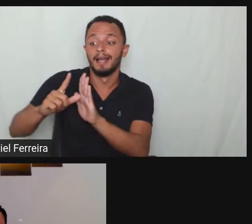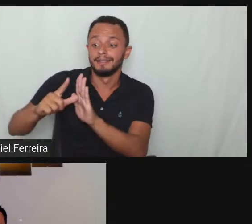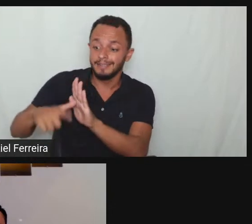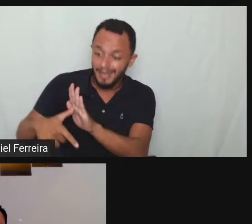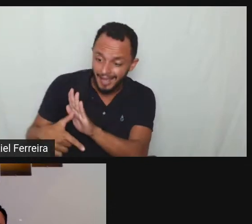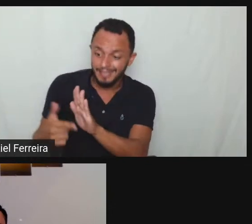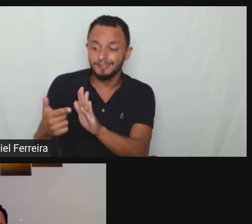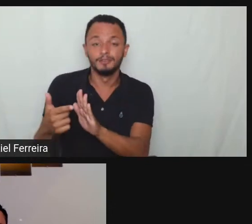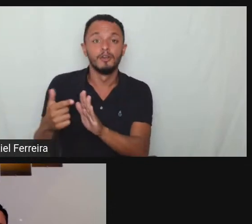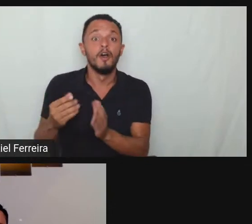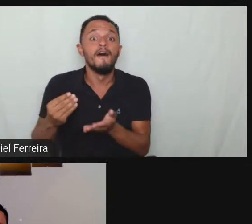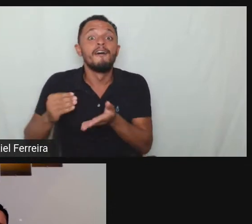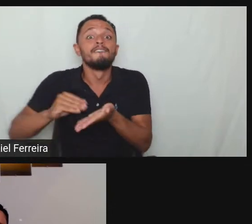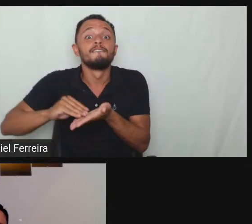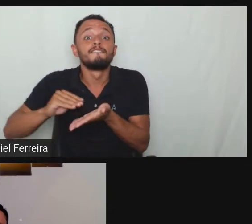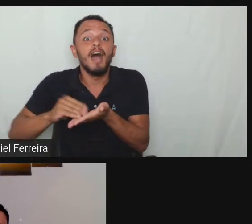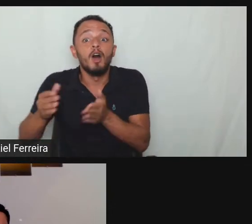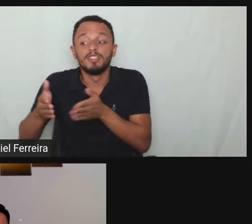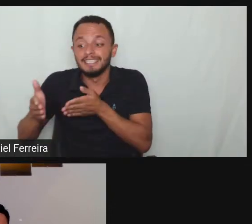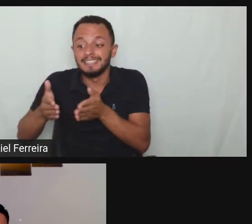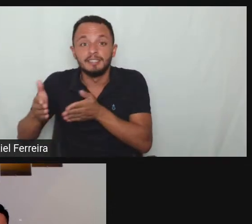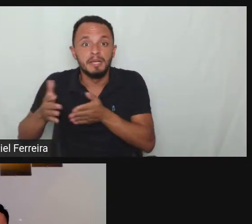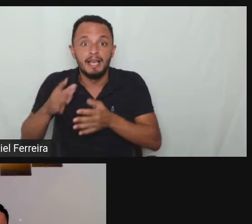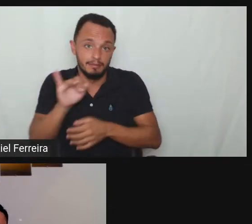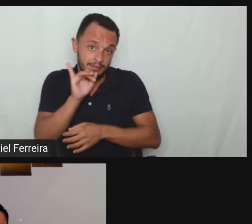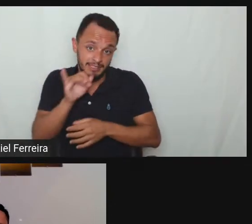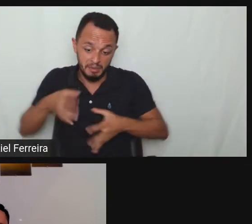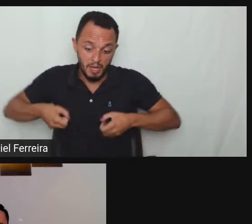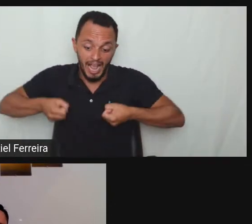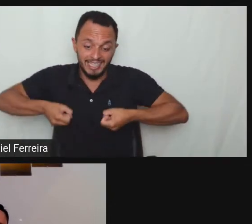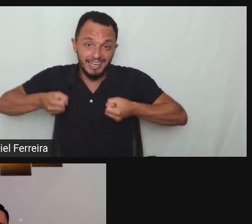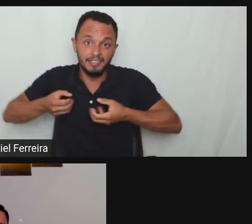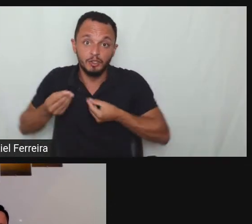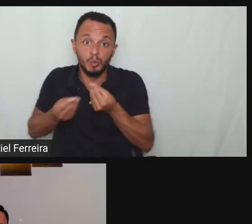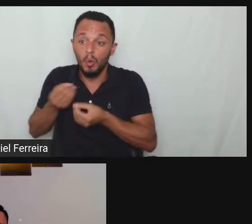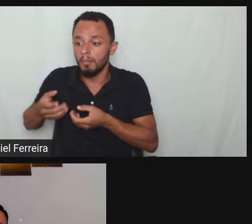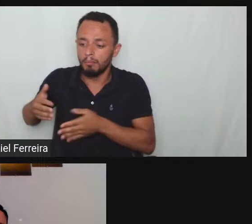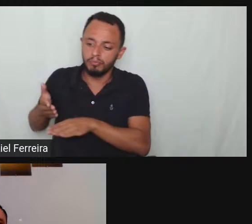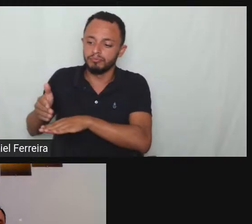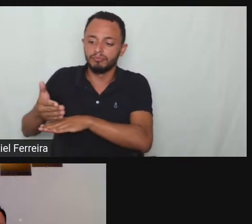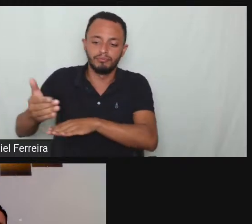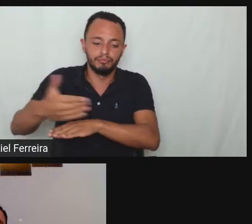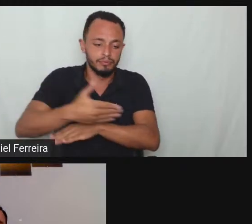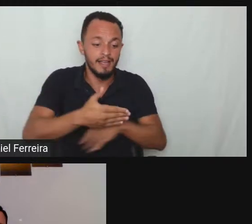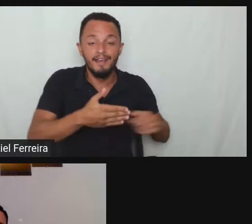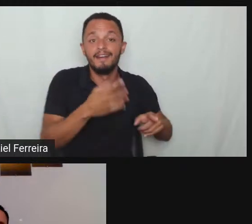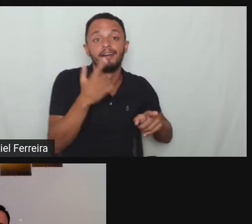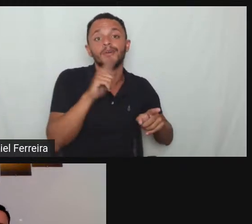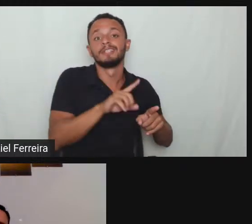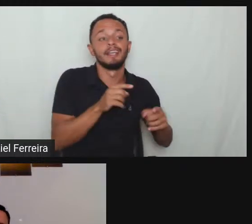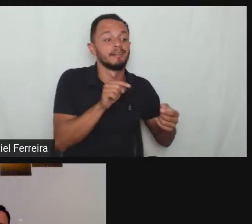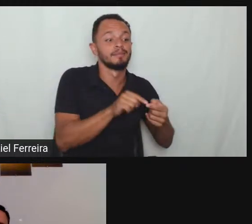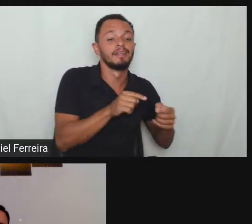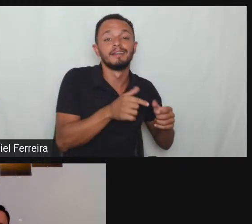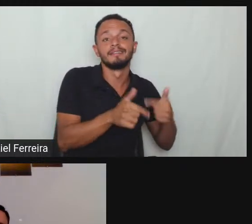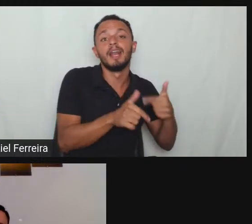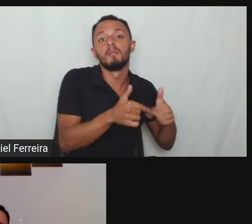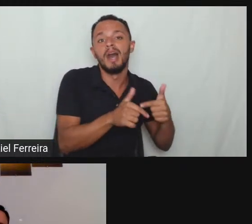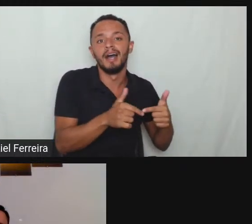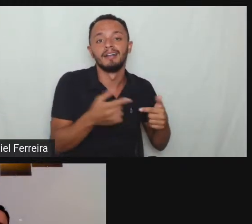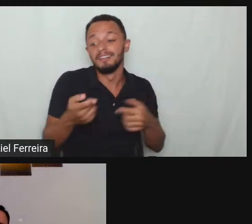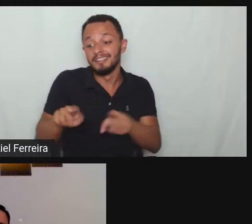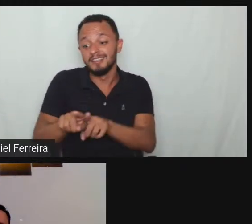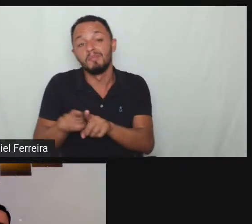acessibilidade cara no deslocamento né para poder chegar até o trabalho é um déficit do estado né que não oferece transporte público de